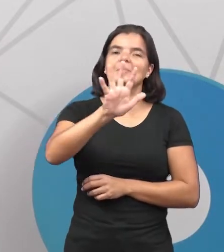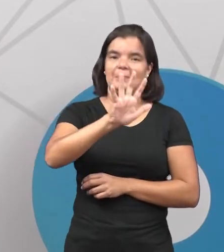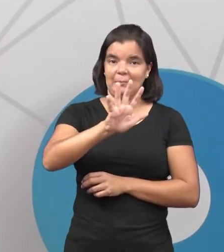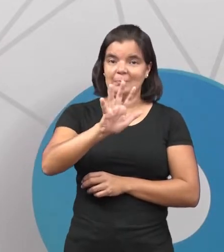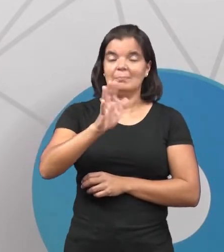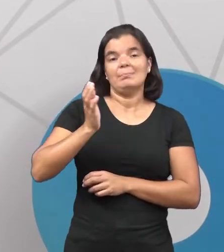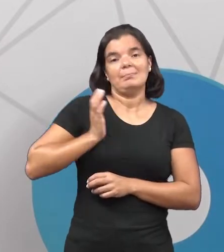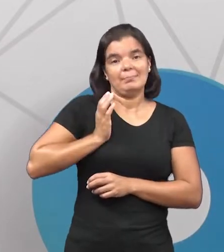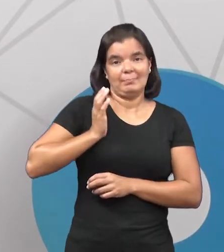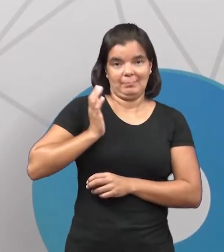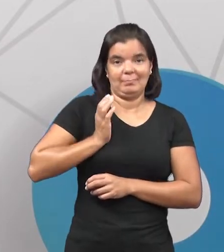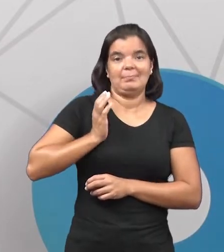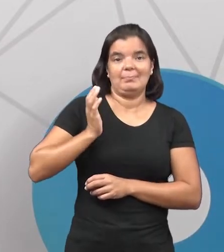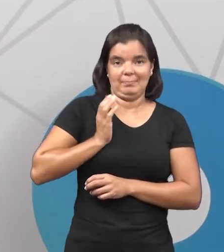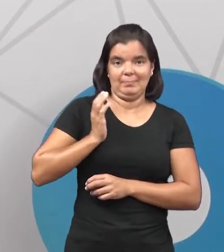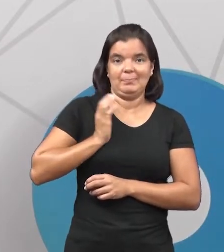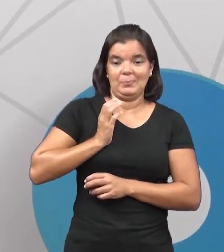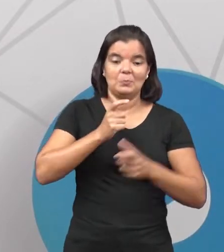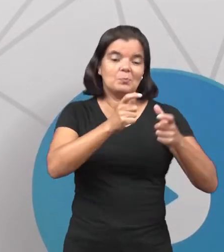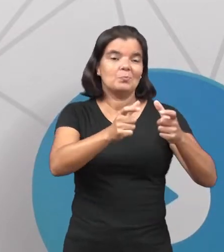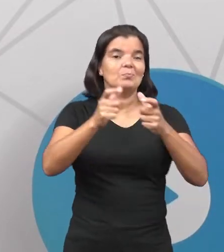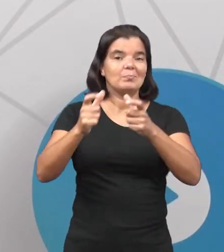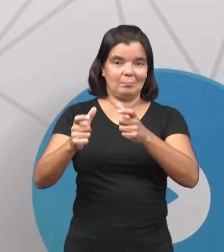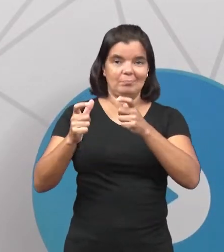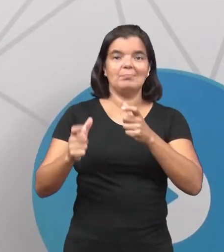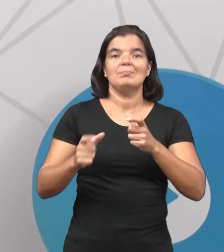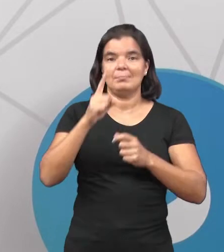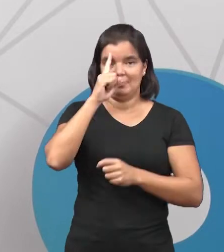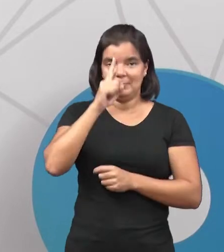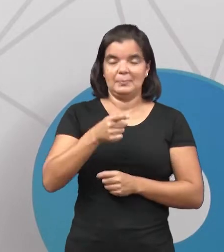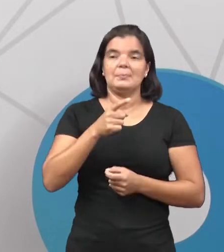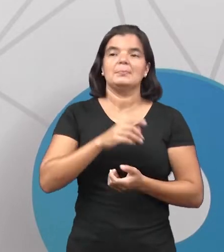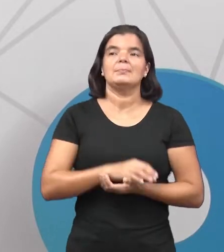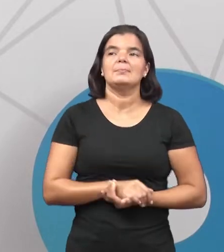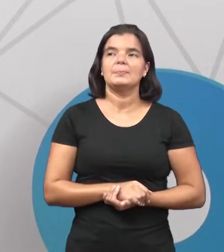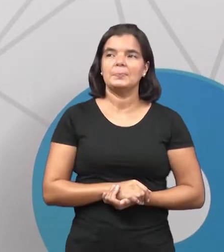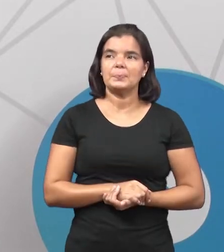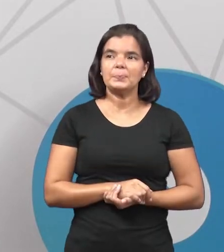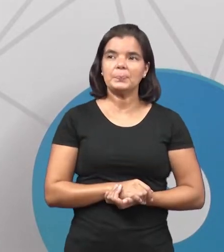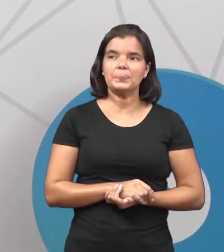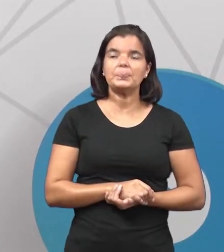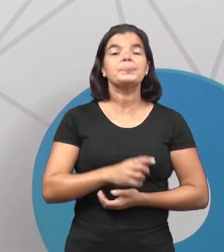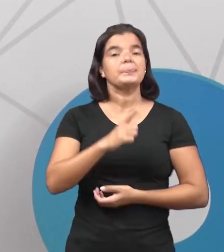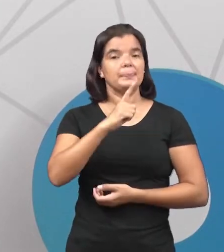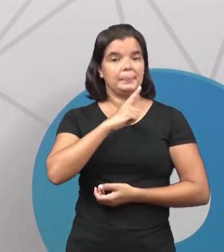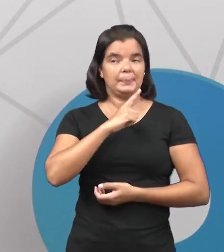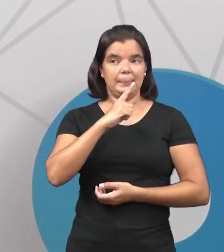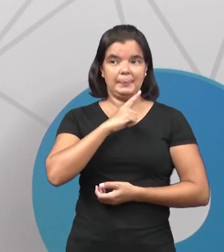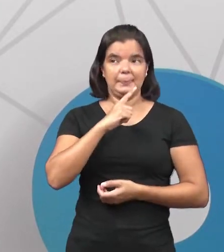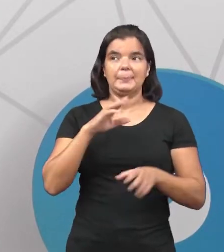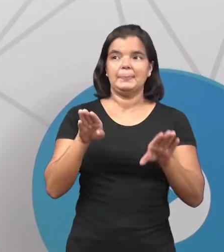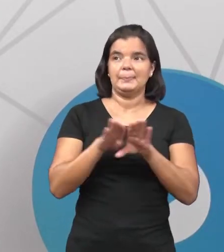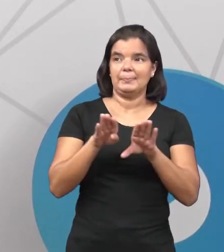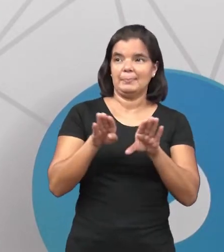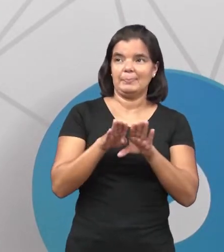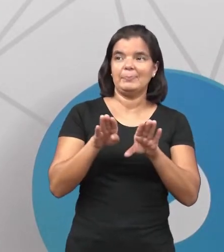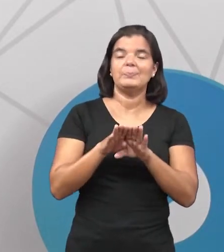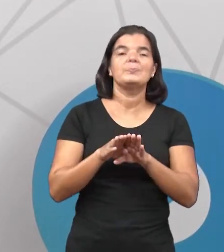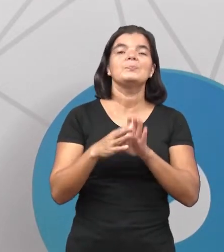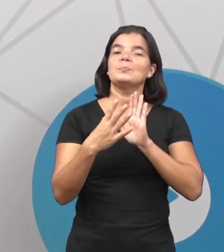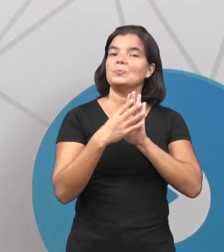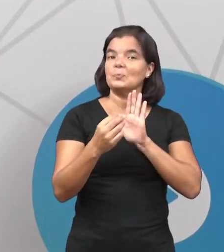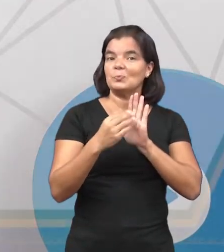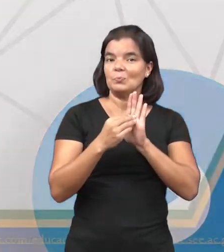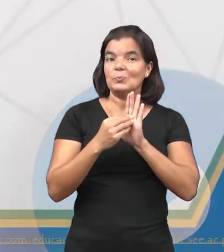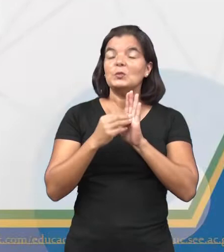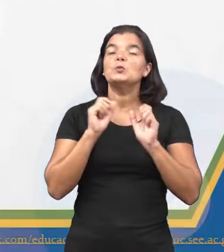né? Riqueza sob aquela área dominada. Nós temos aqui também o modelo